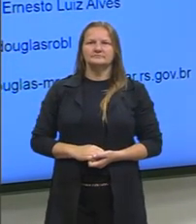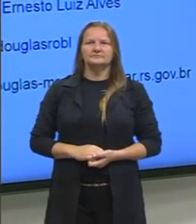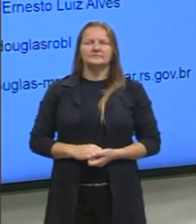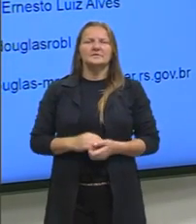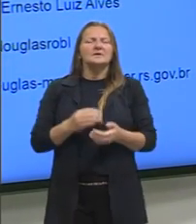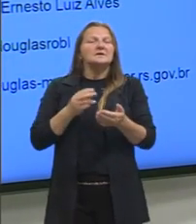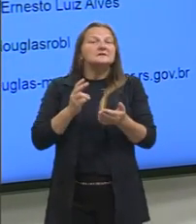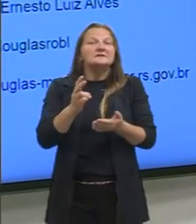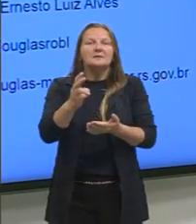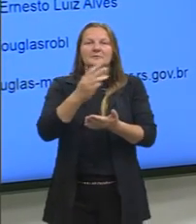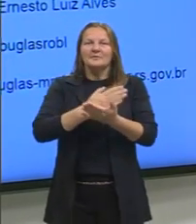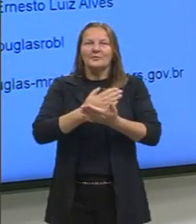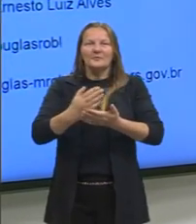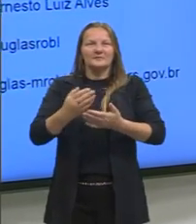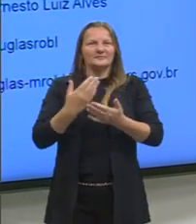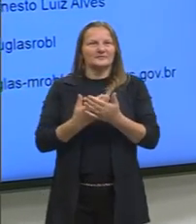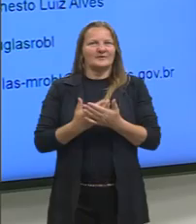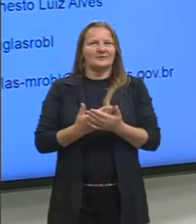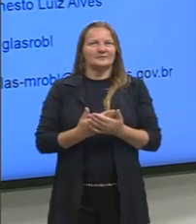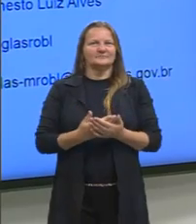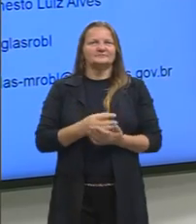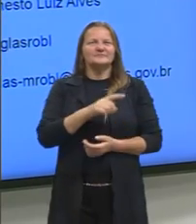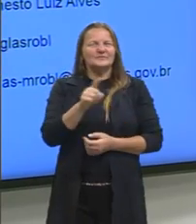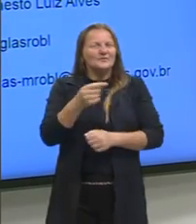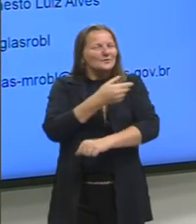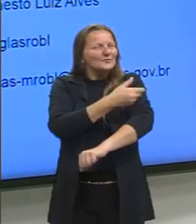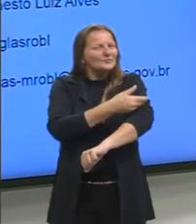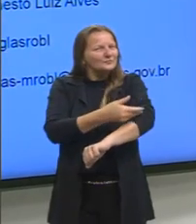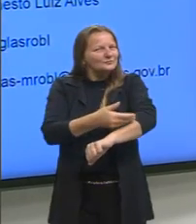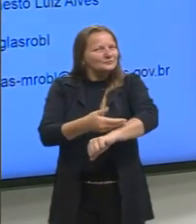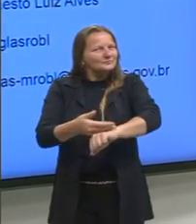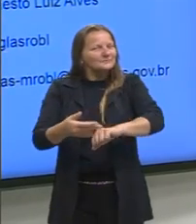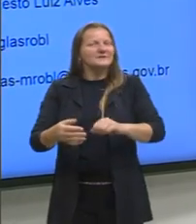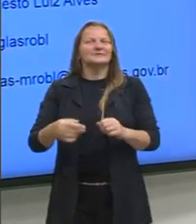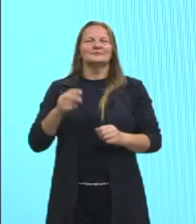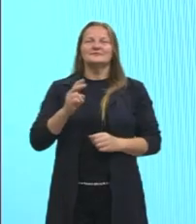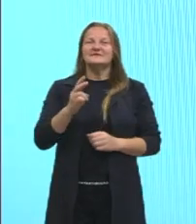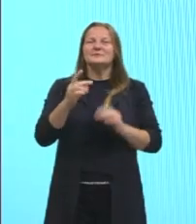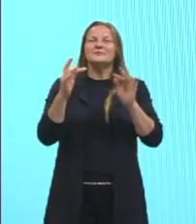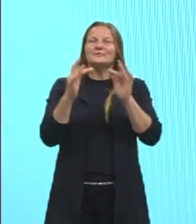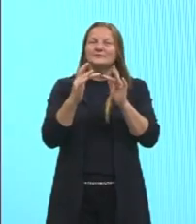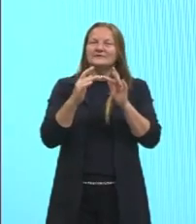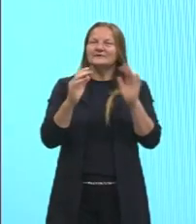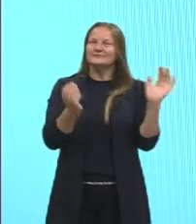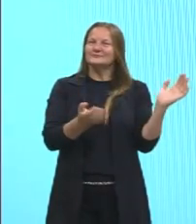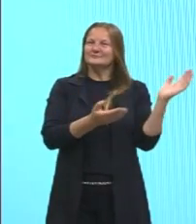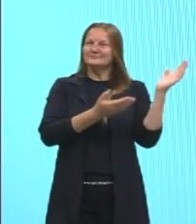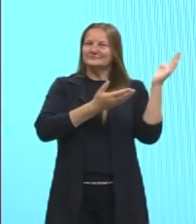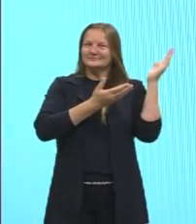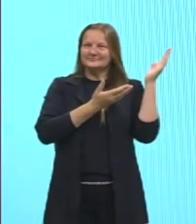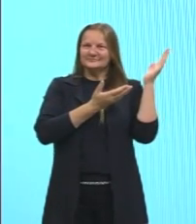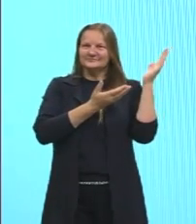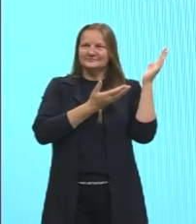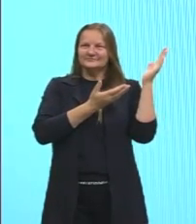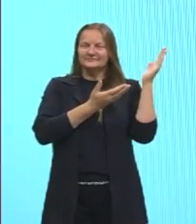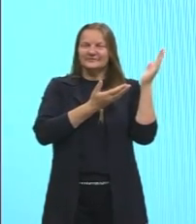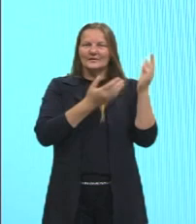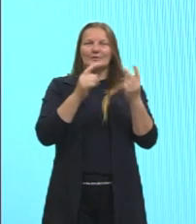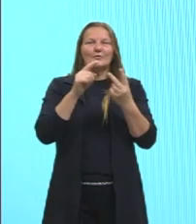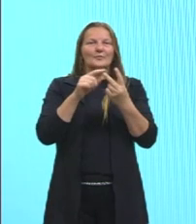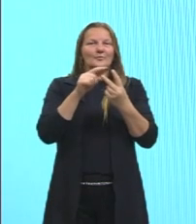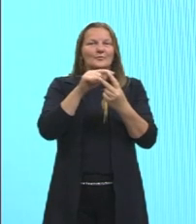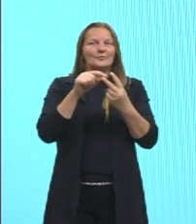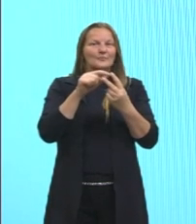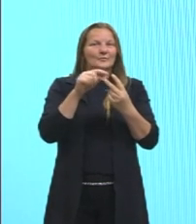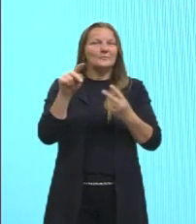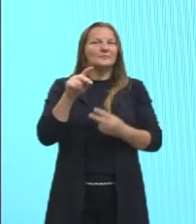início de aula, você já sabe, nós já deixamos aqui para vocês os nossos contatos, eu, professor Ernesto, está ali o